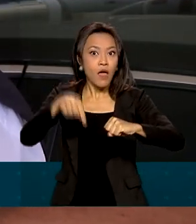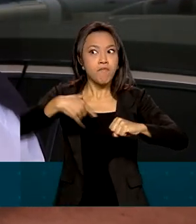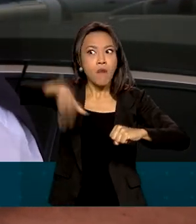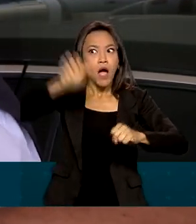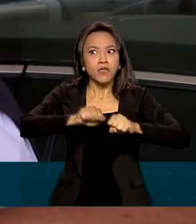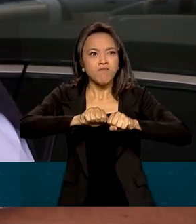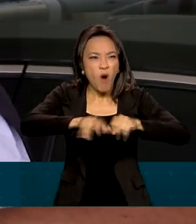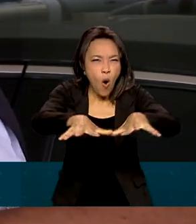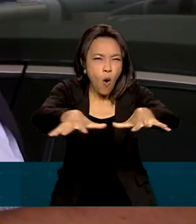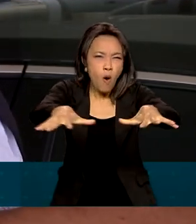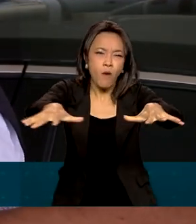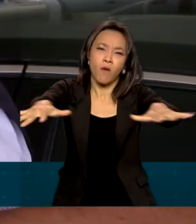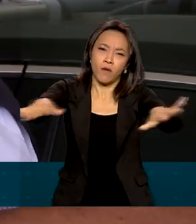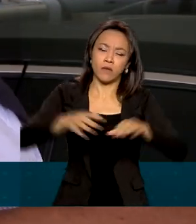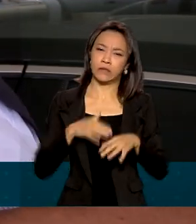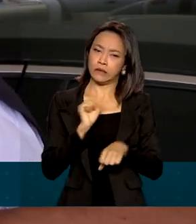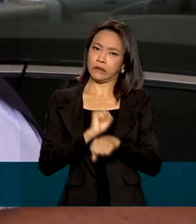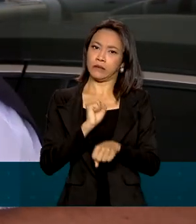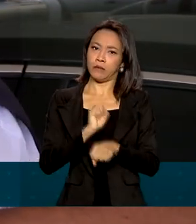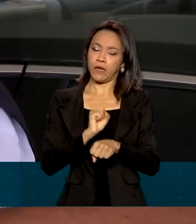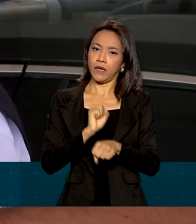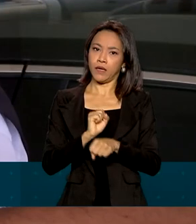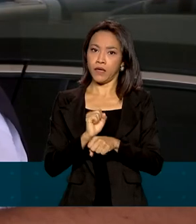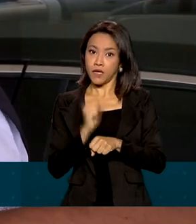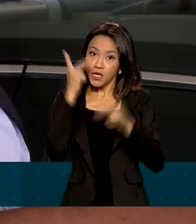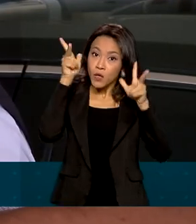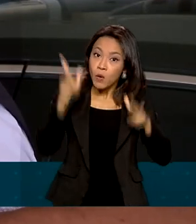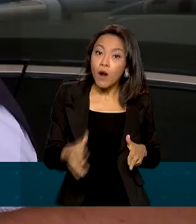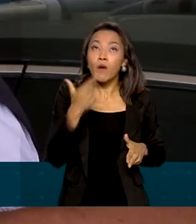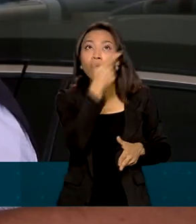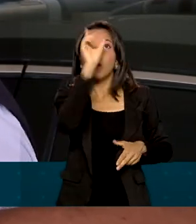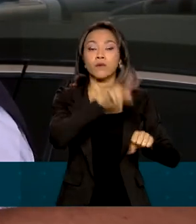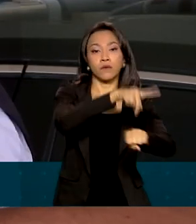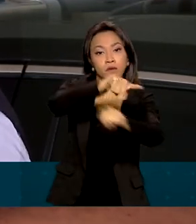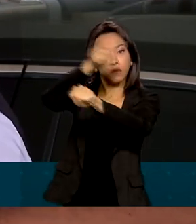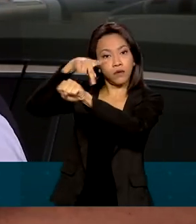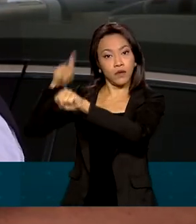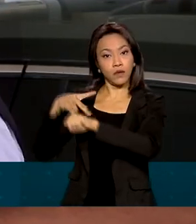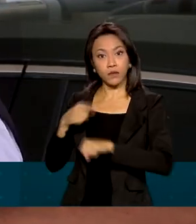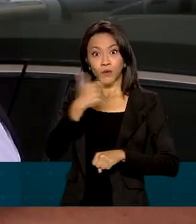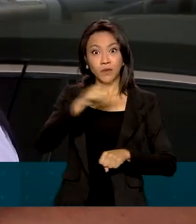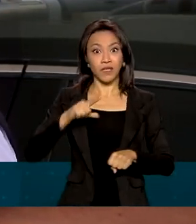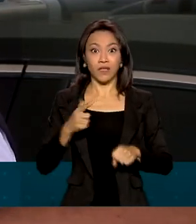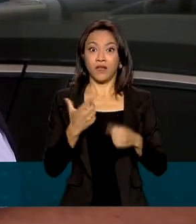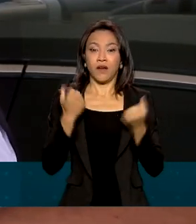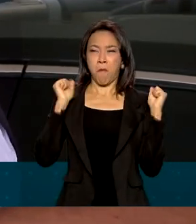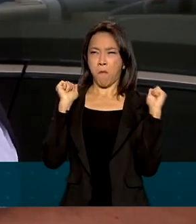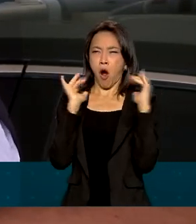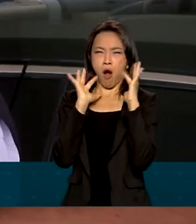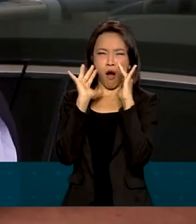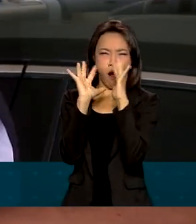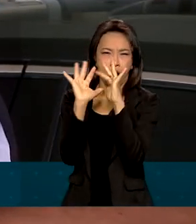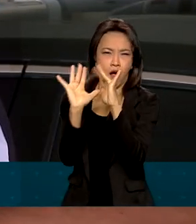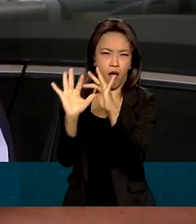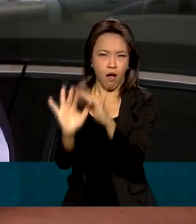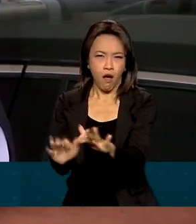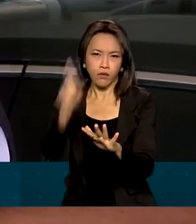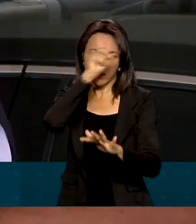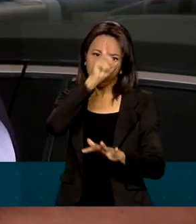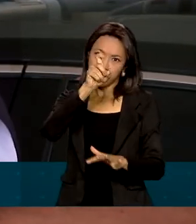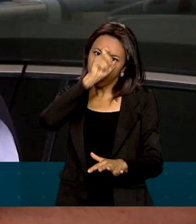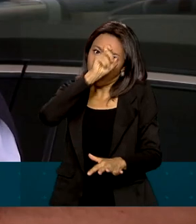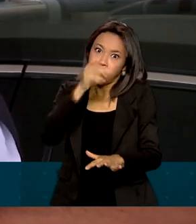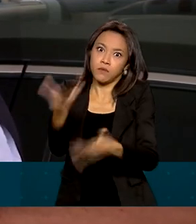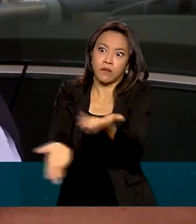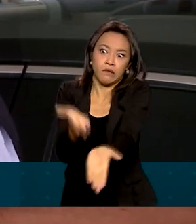A expectativa é que, como em outros países, não exista uma pressão tão grande no atendimento